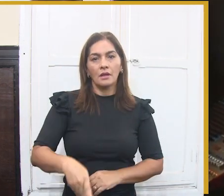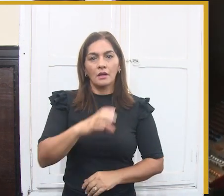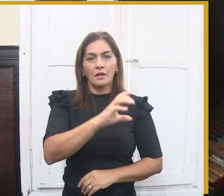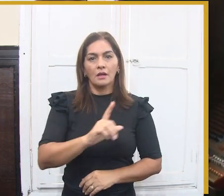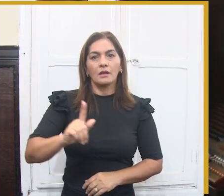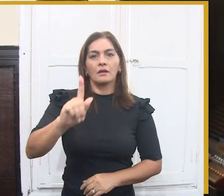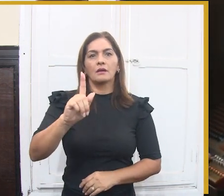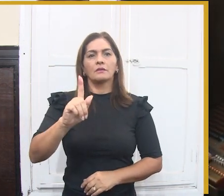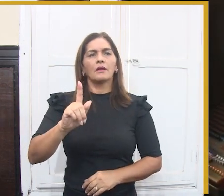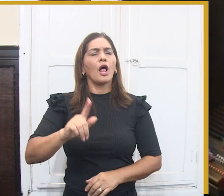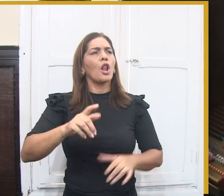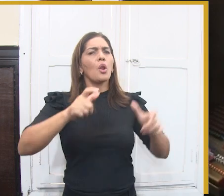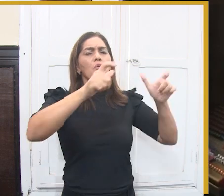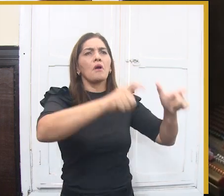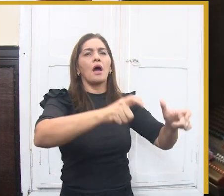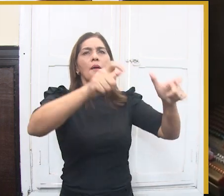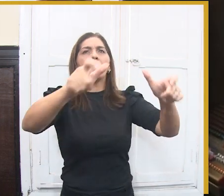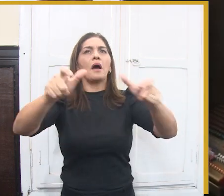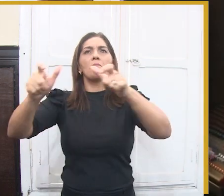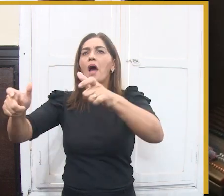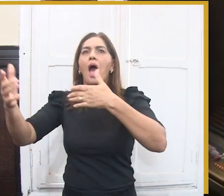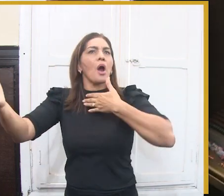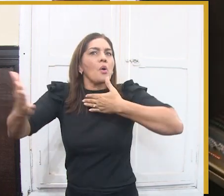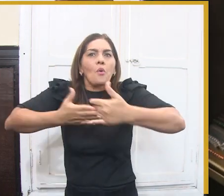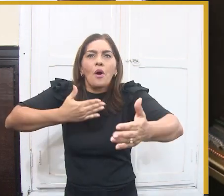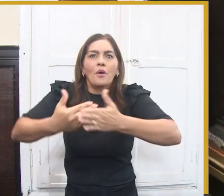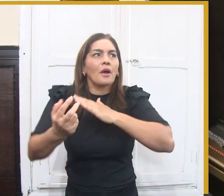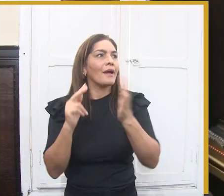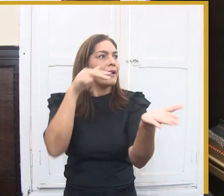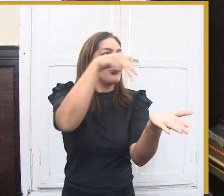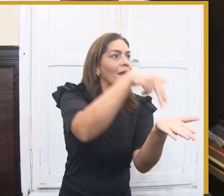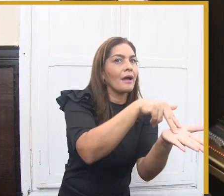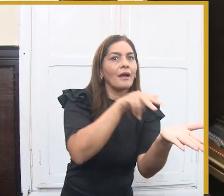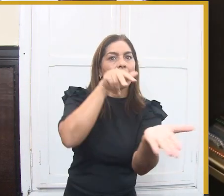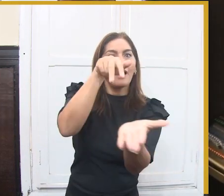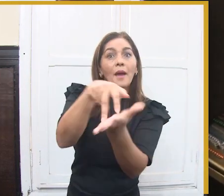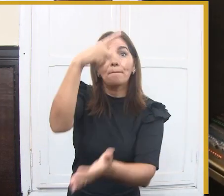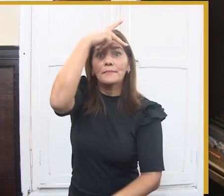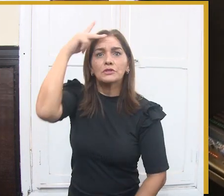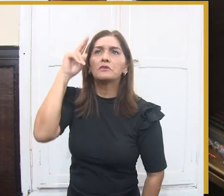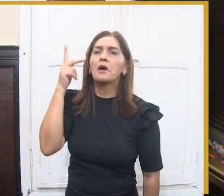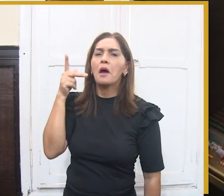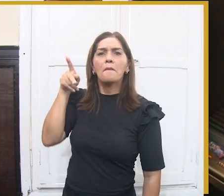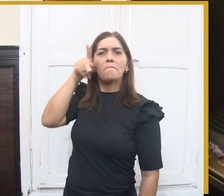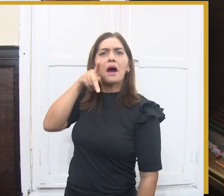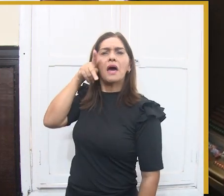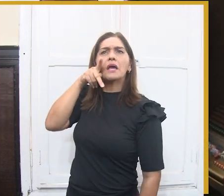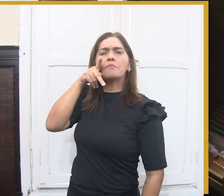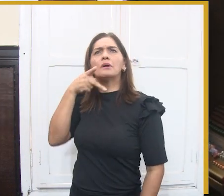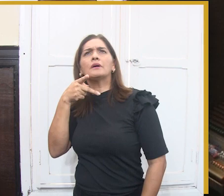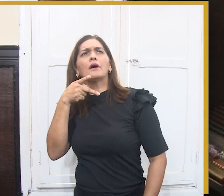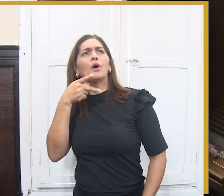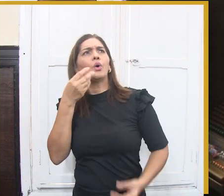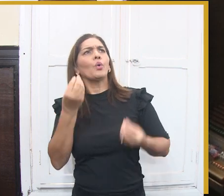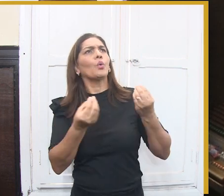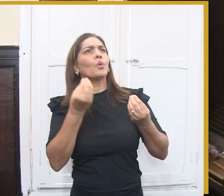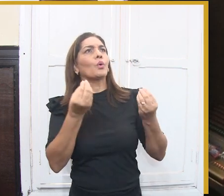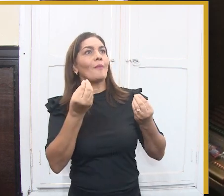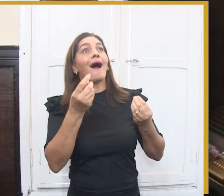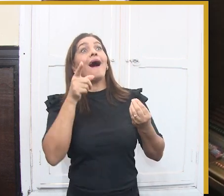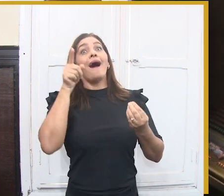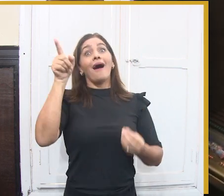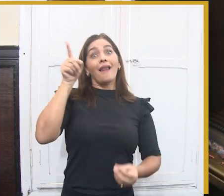o que ele é e o que ele se tornou ao longo desses 40 anos, que é a nossa maior identidade, que é a maior característica